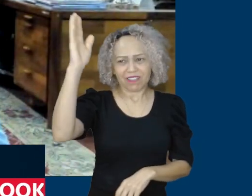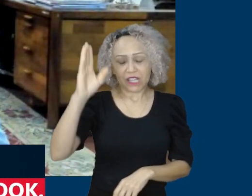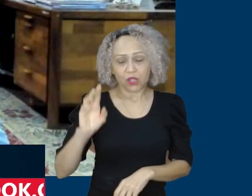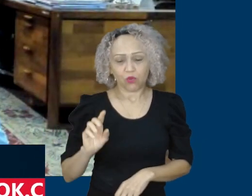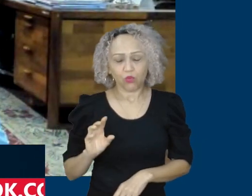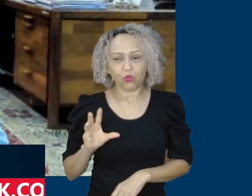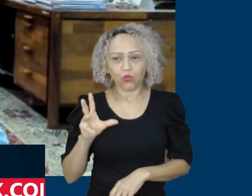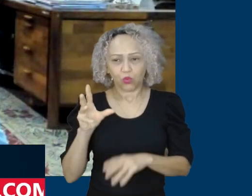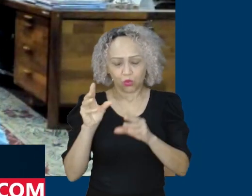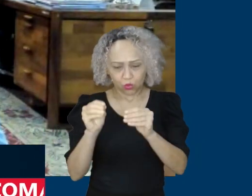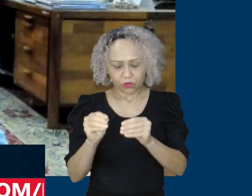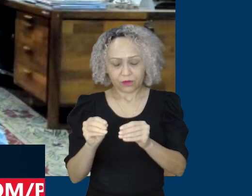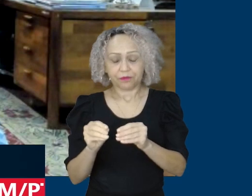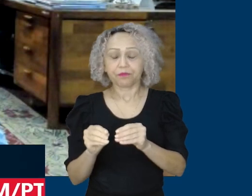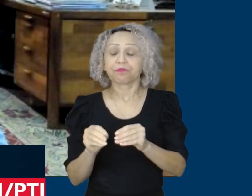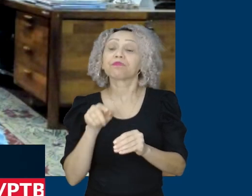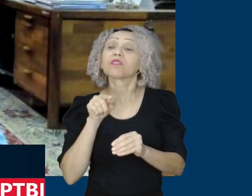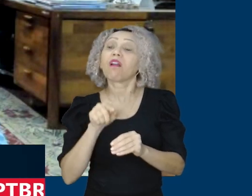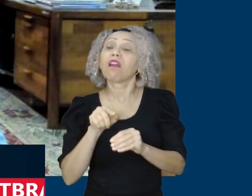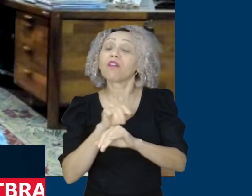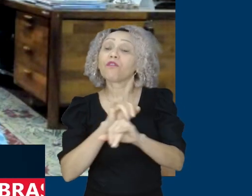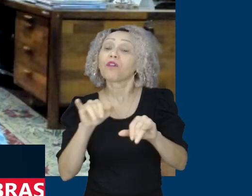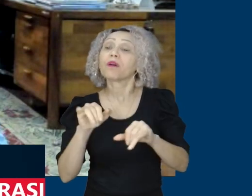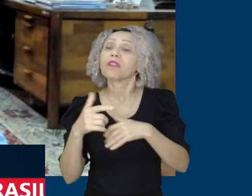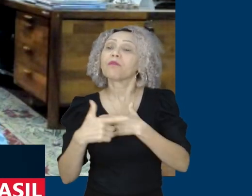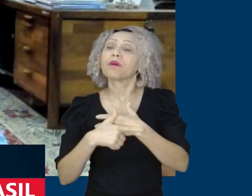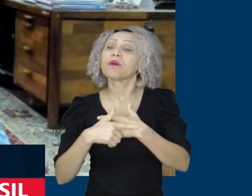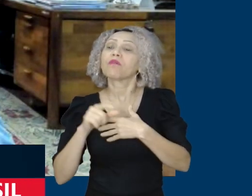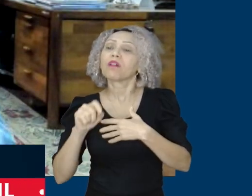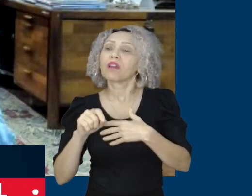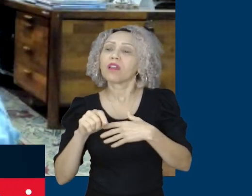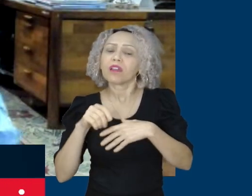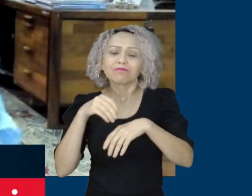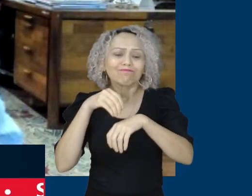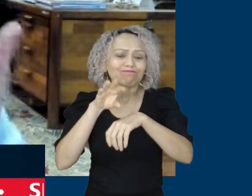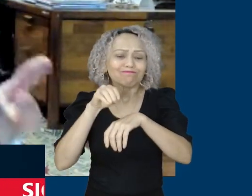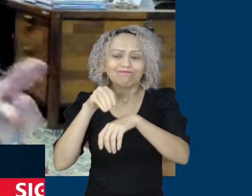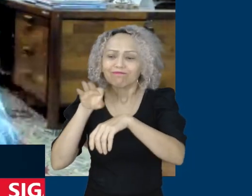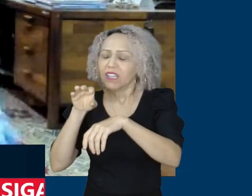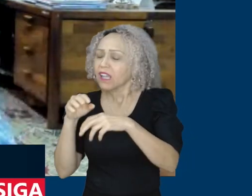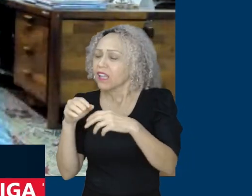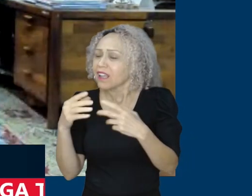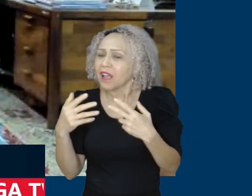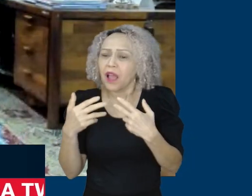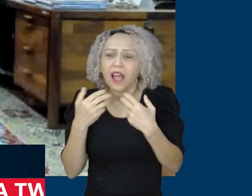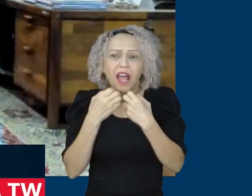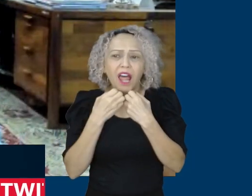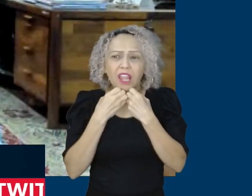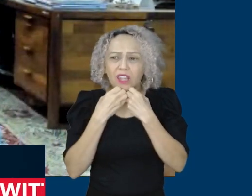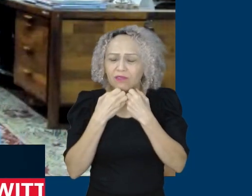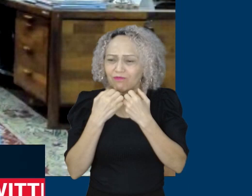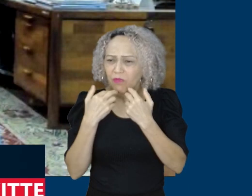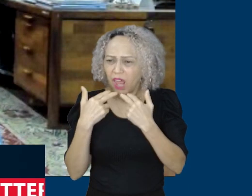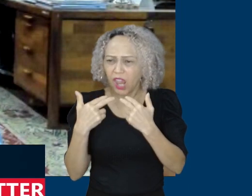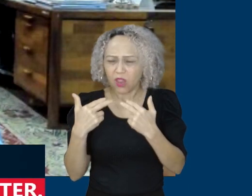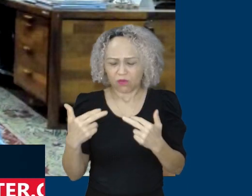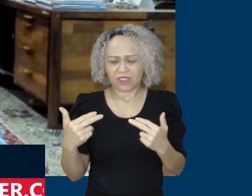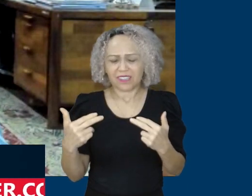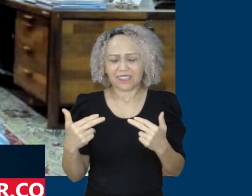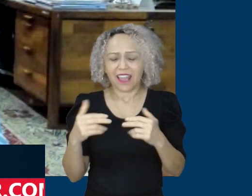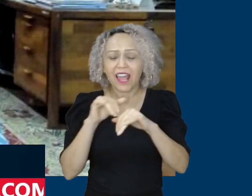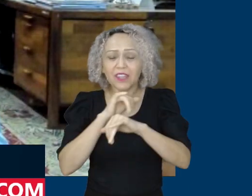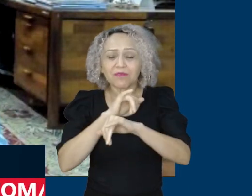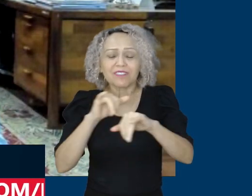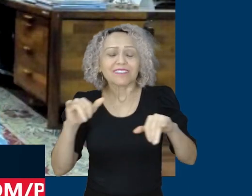Cumpre um papel importante nesse sentido de levar, inclusive, as boas novas, como a igreja gosta de falar,